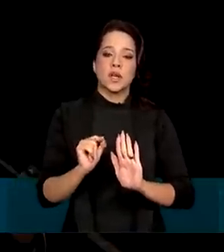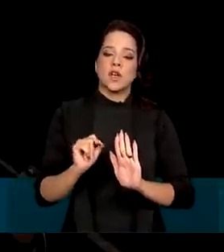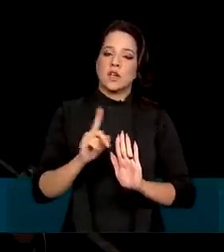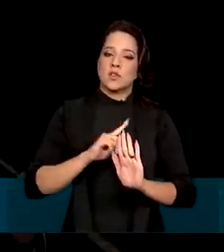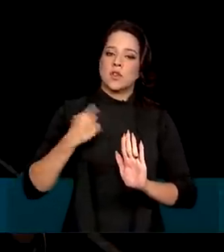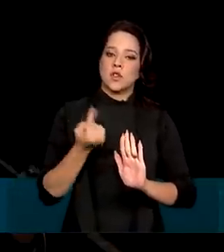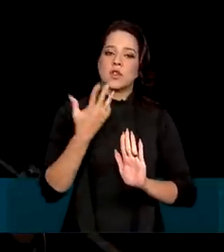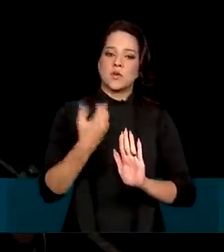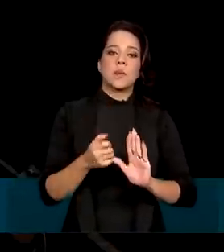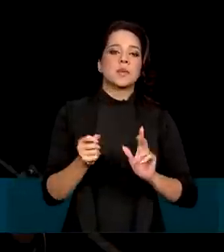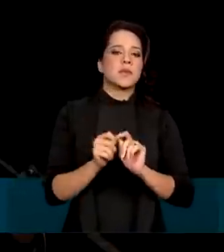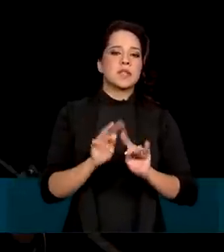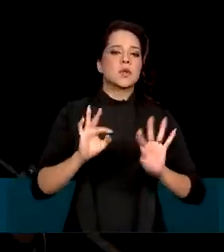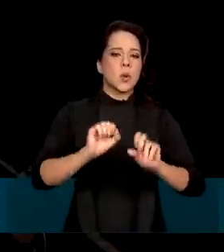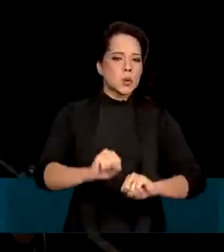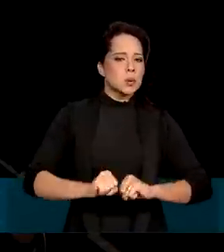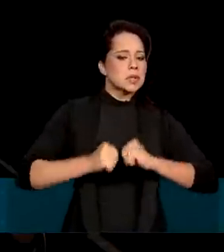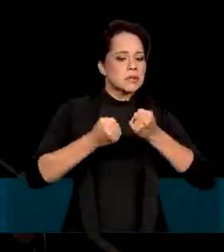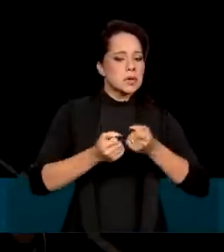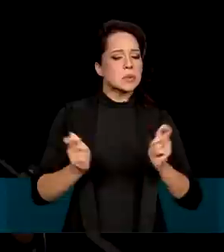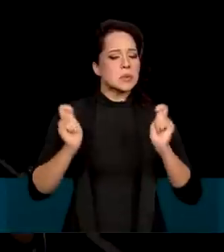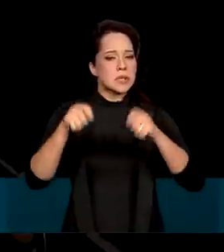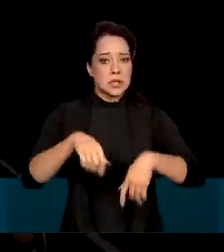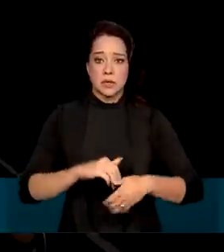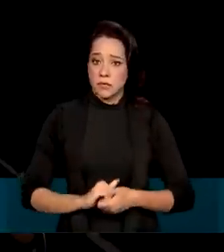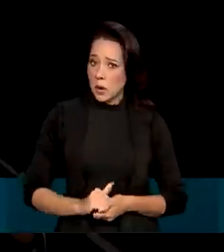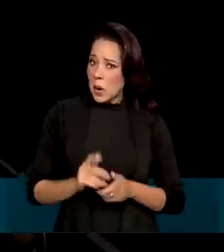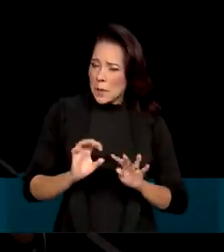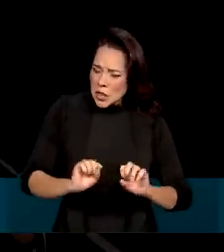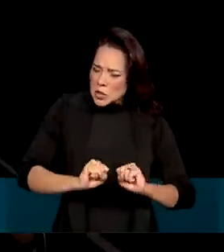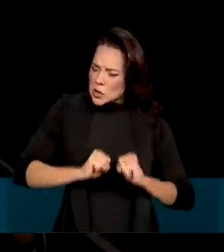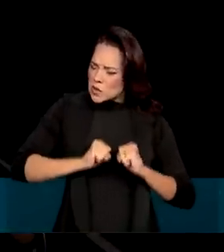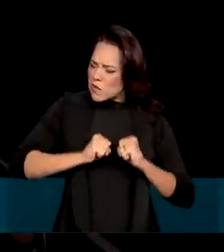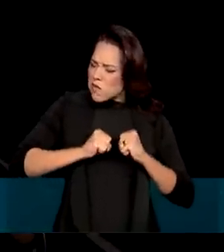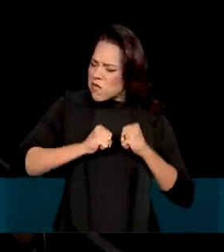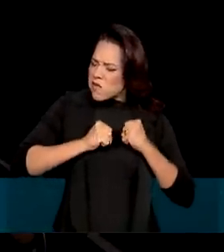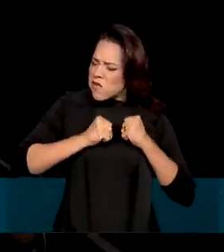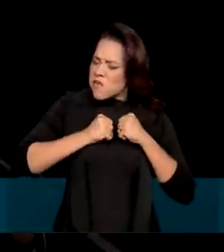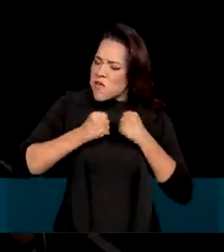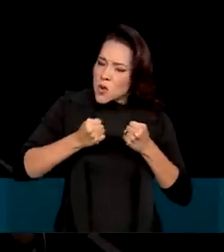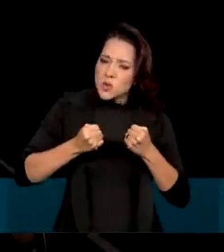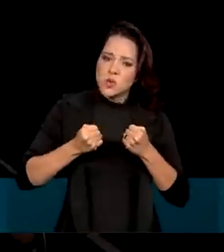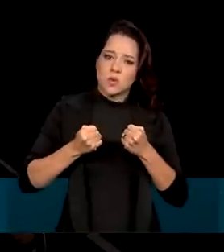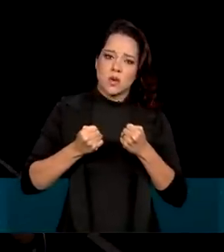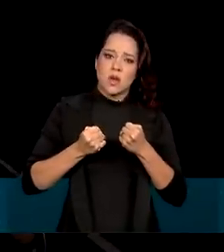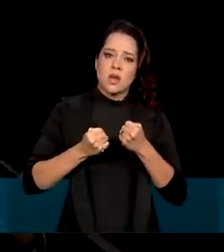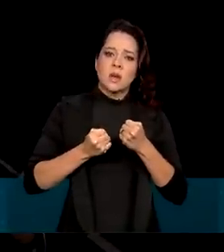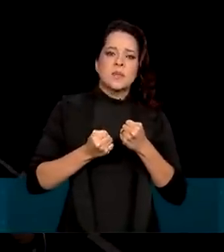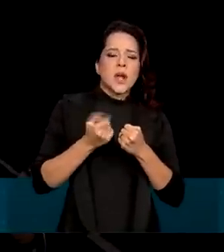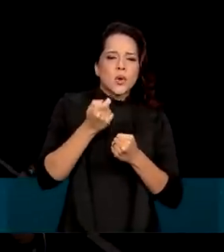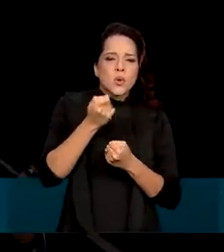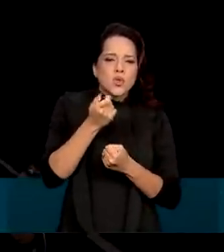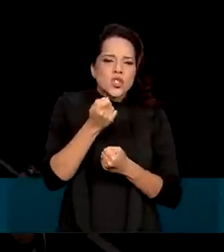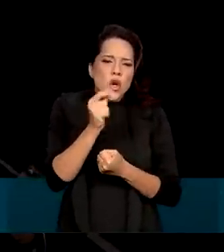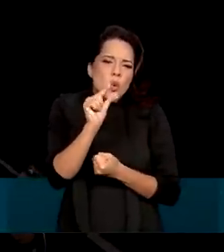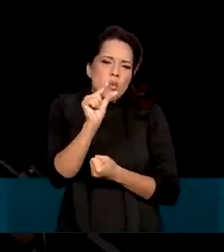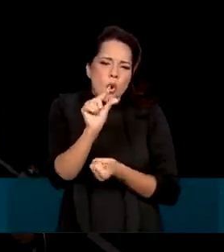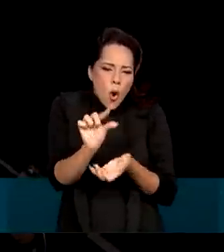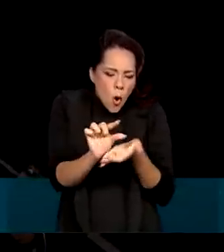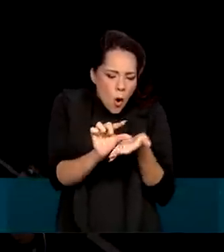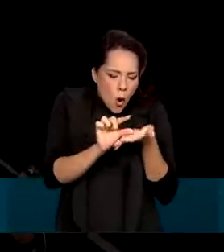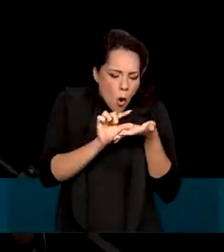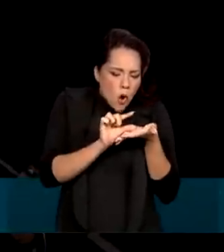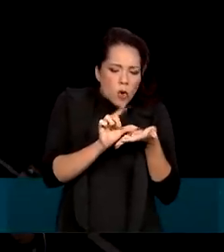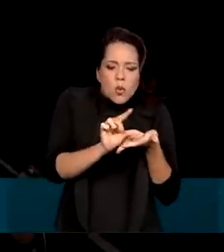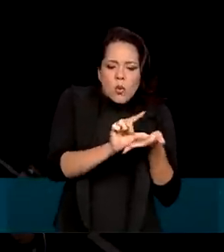fazer todo o esforço possível, mas todo o esforço possível para que o pouco dinheiro que este país